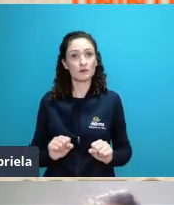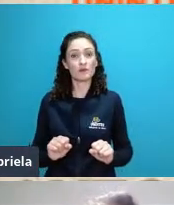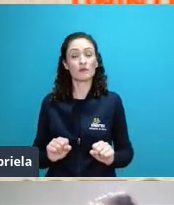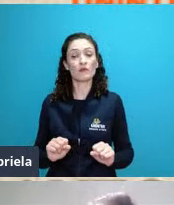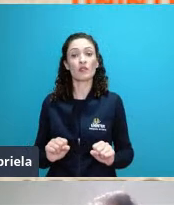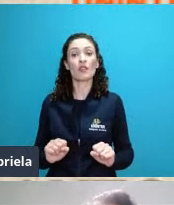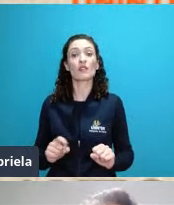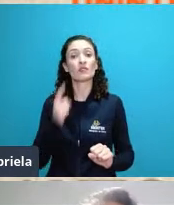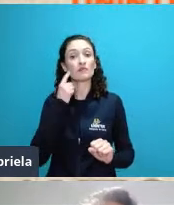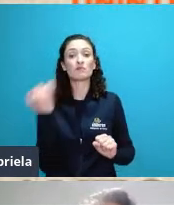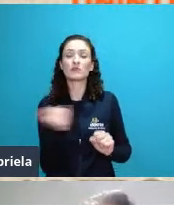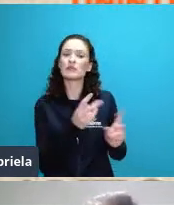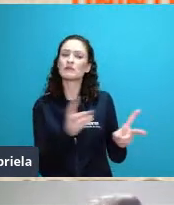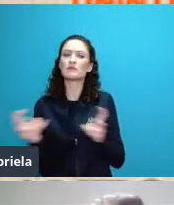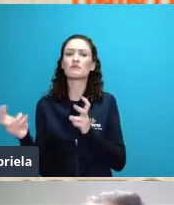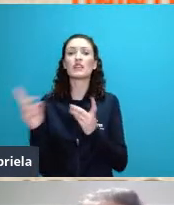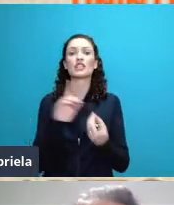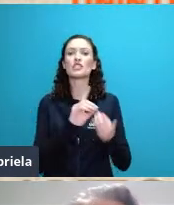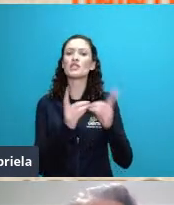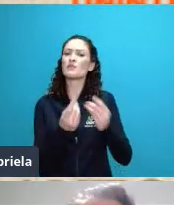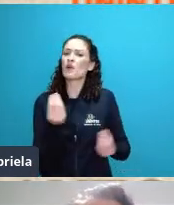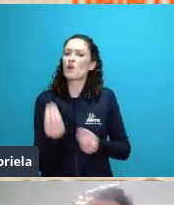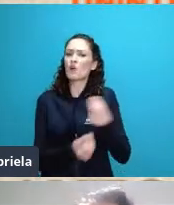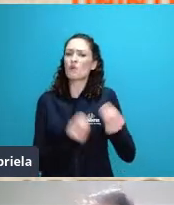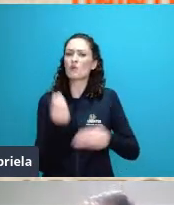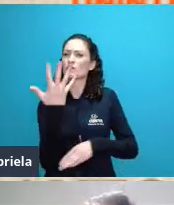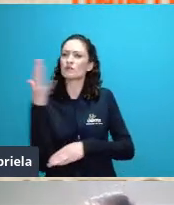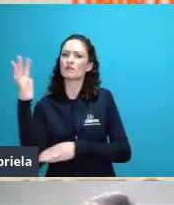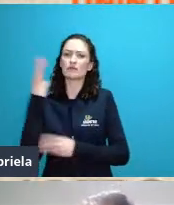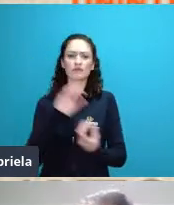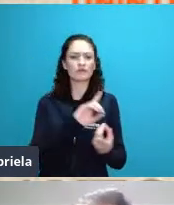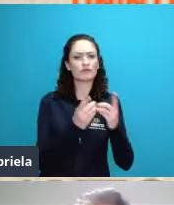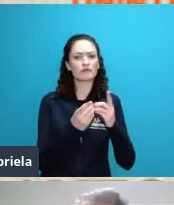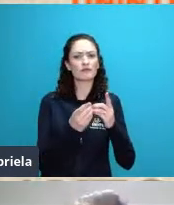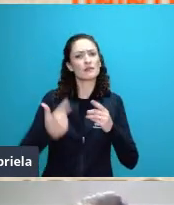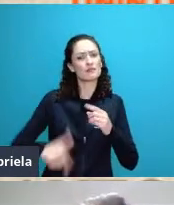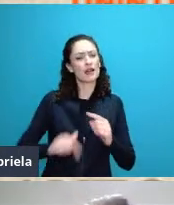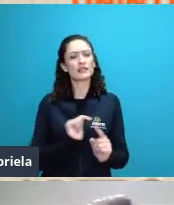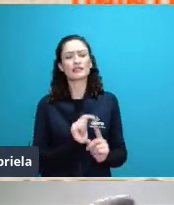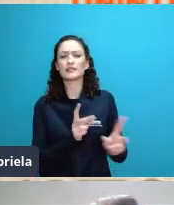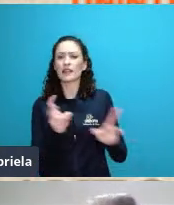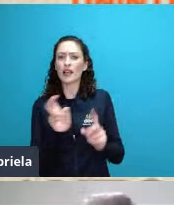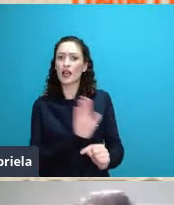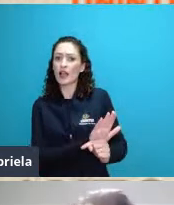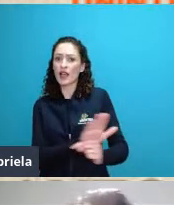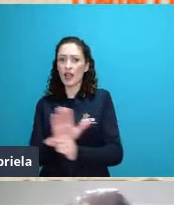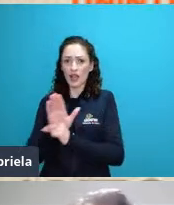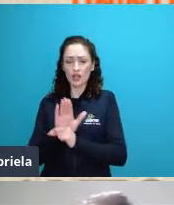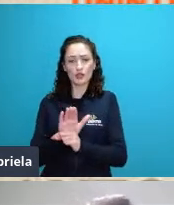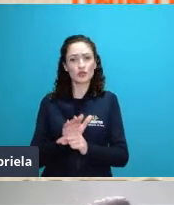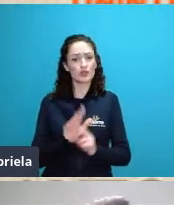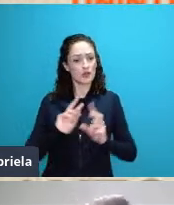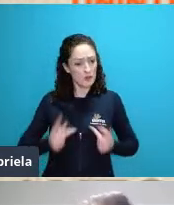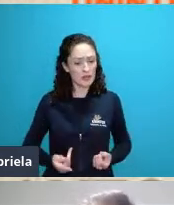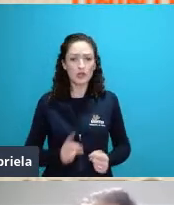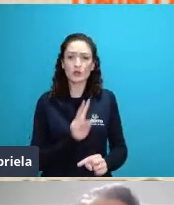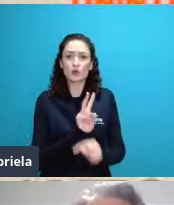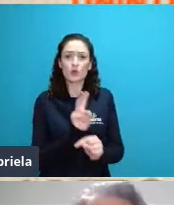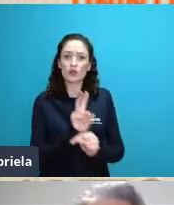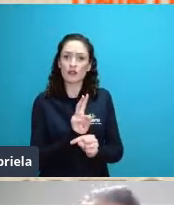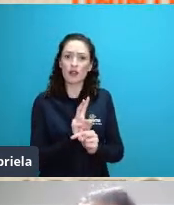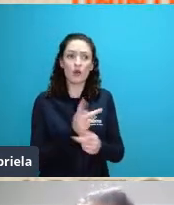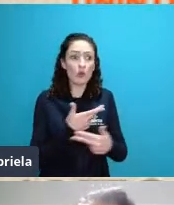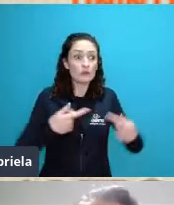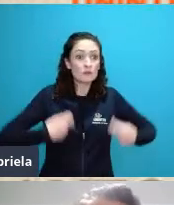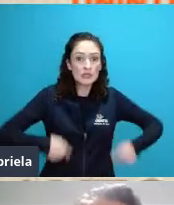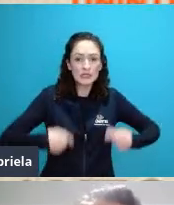para preservar o ecossistema e ao mesmo tempo obter o que a humanidade necessita isso por quê? tirando essa figura aqui do próprio artigo